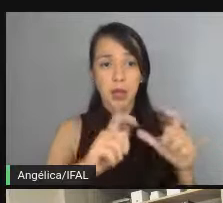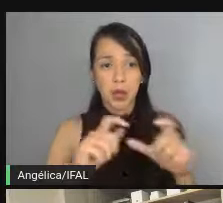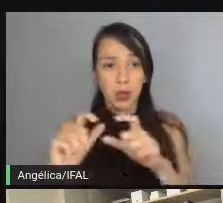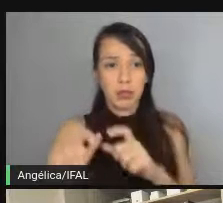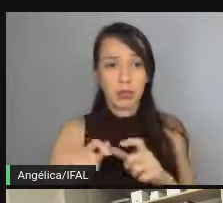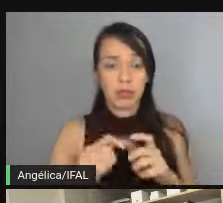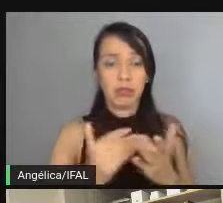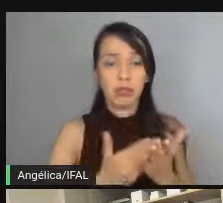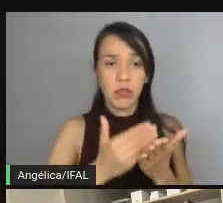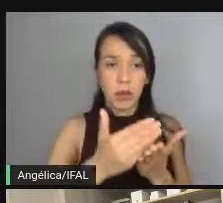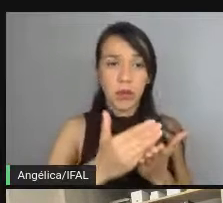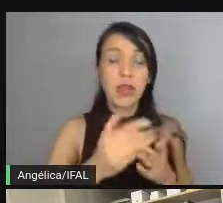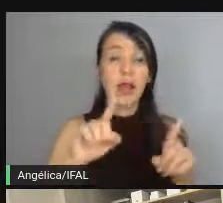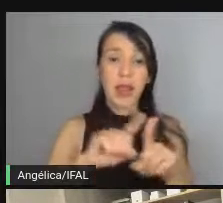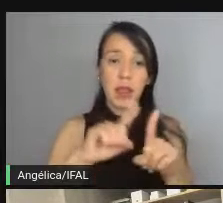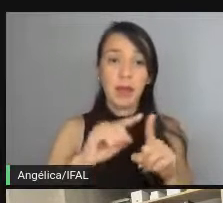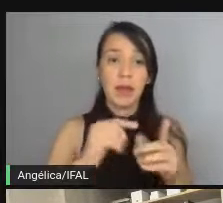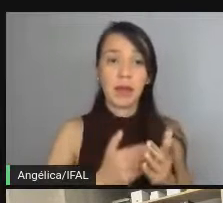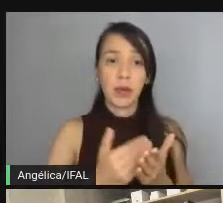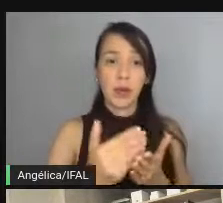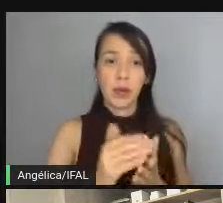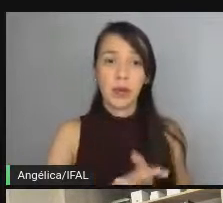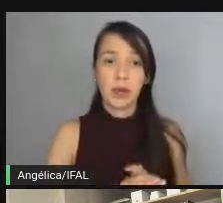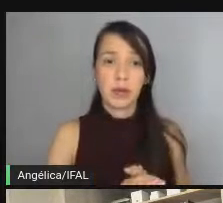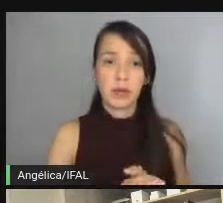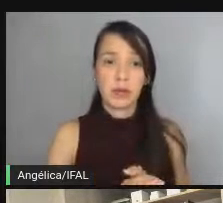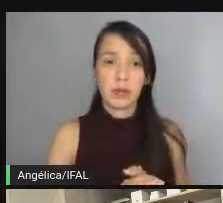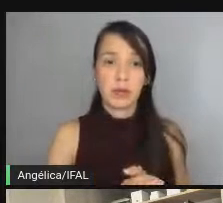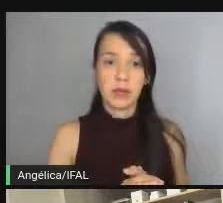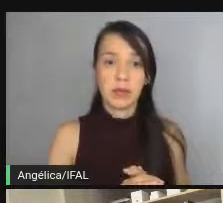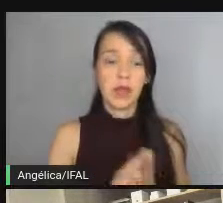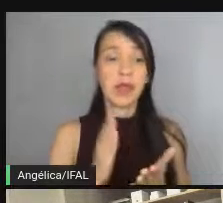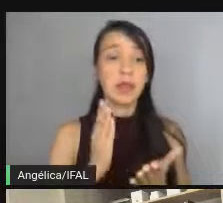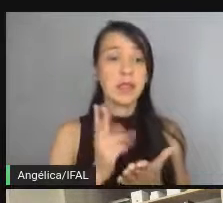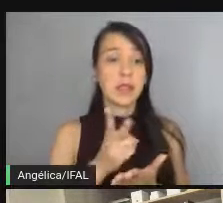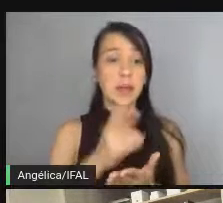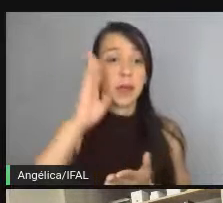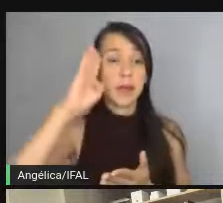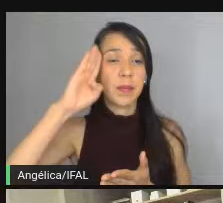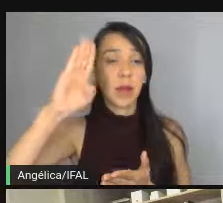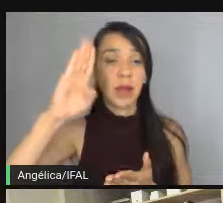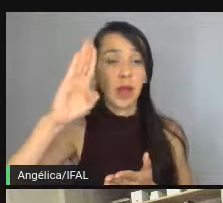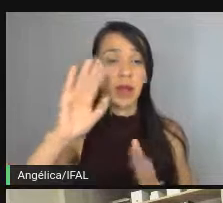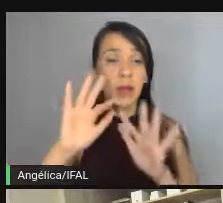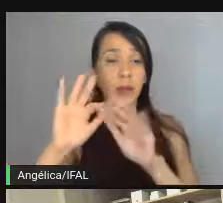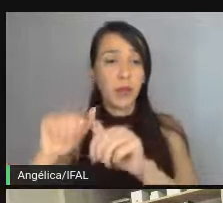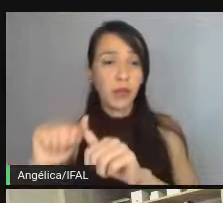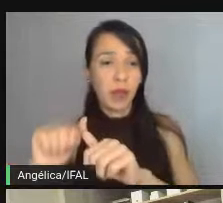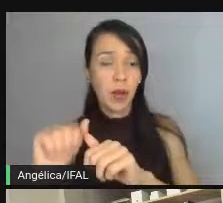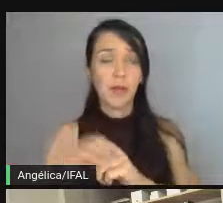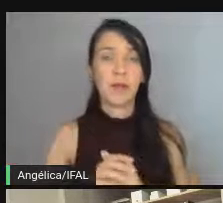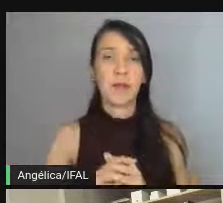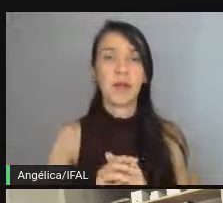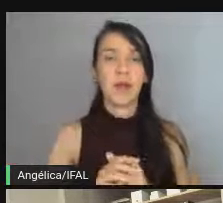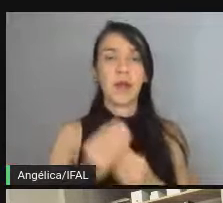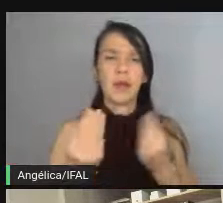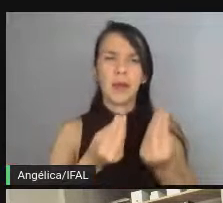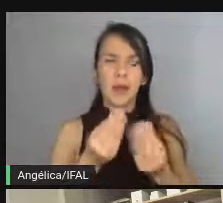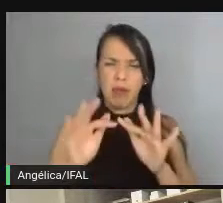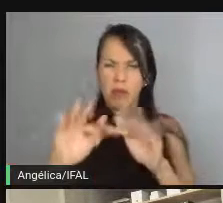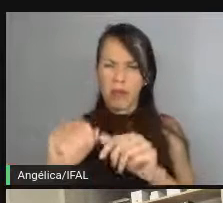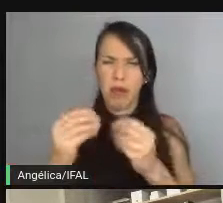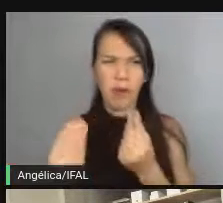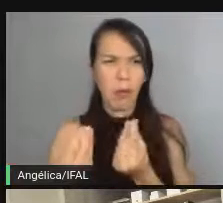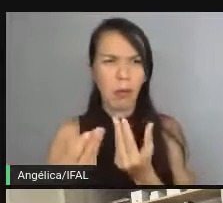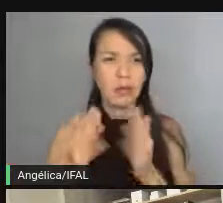for, também inicie sempre priorizando pelo topo, ou seja, pelo resultado final. Como assim, resultado final?